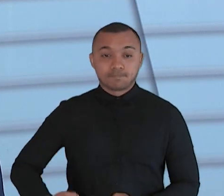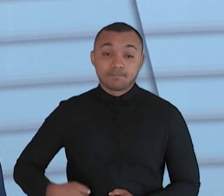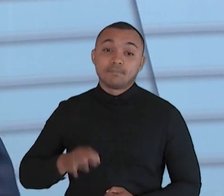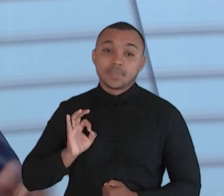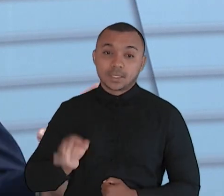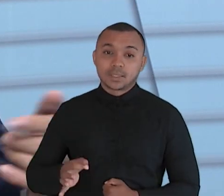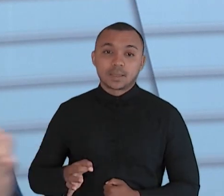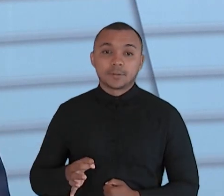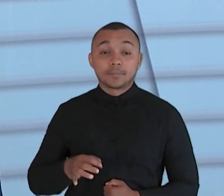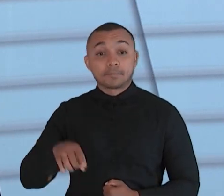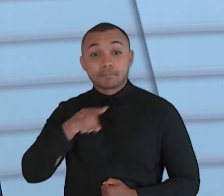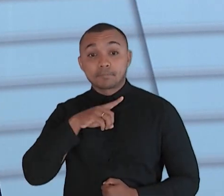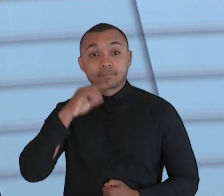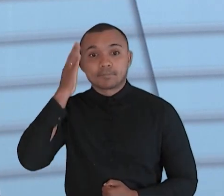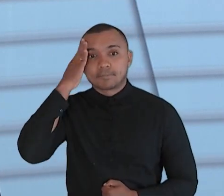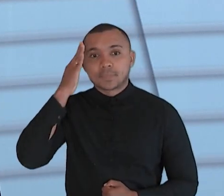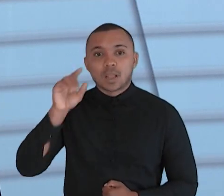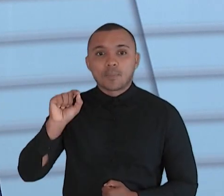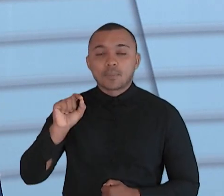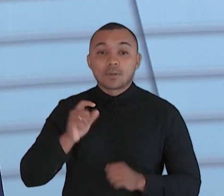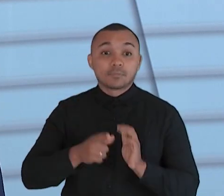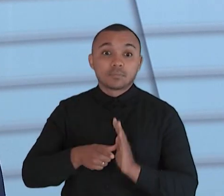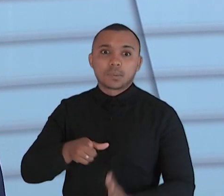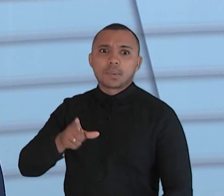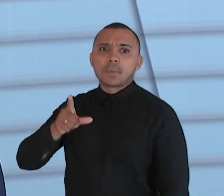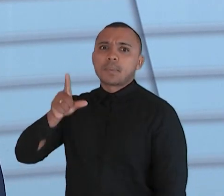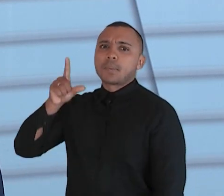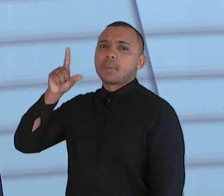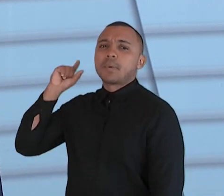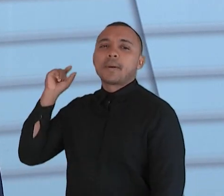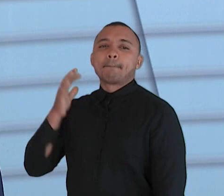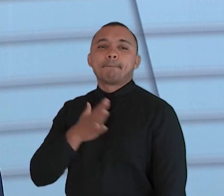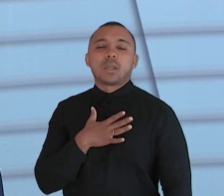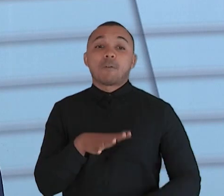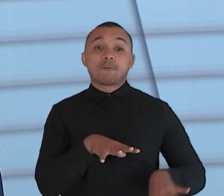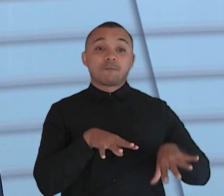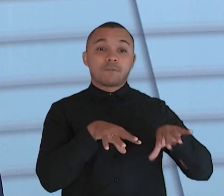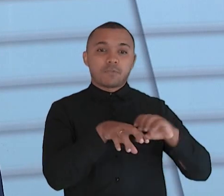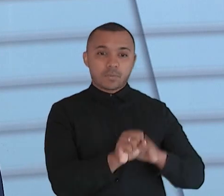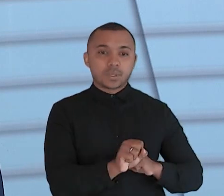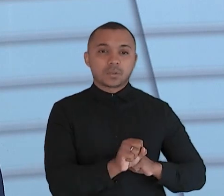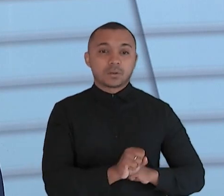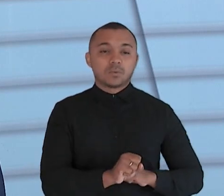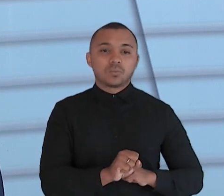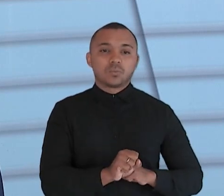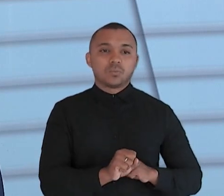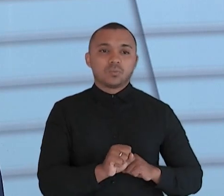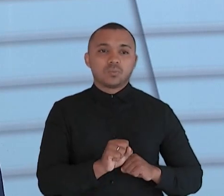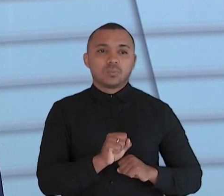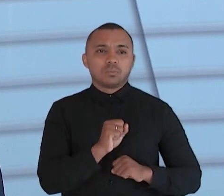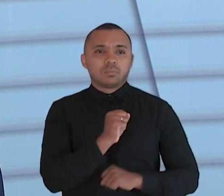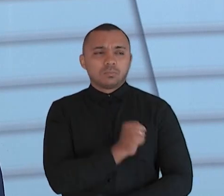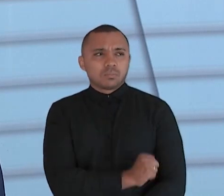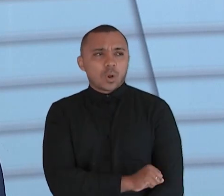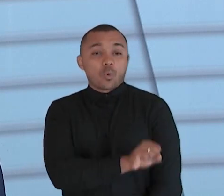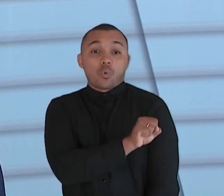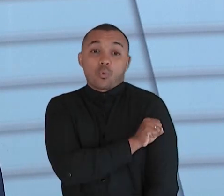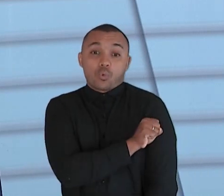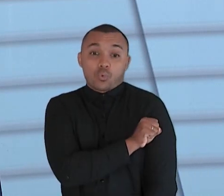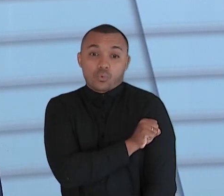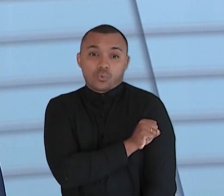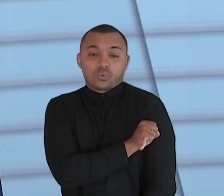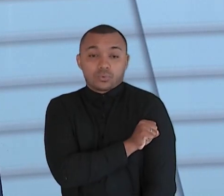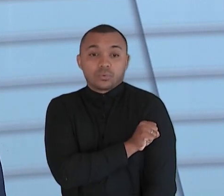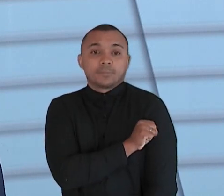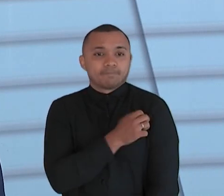para você ter uma ideia, na época, quando eu terminei o ensino fundamental, que era o oitavo ano, eu